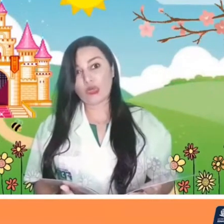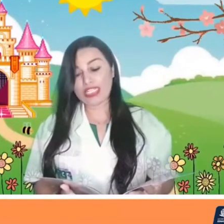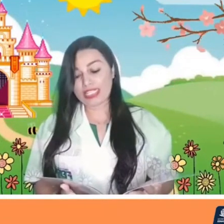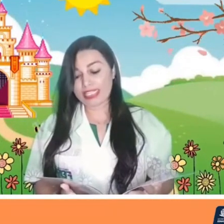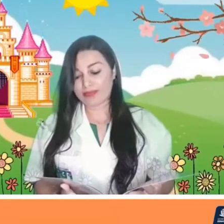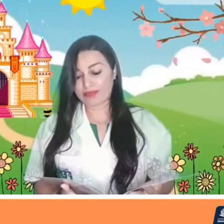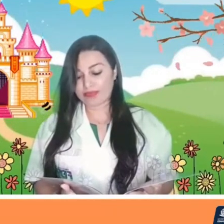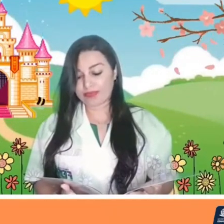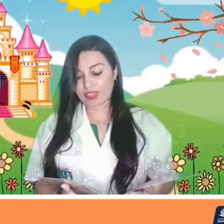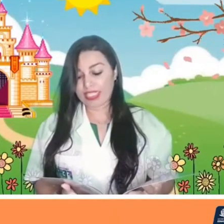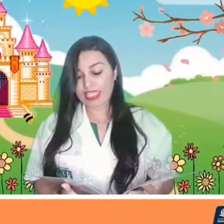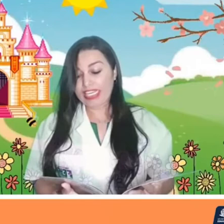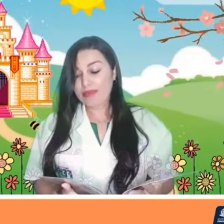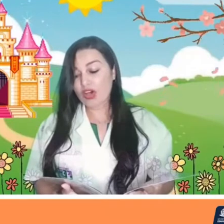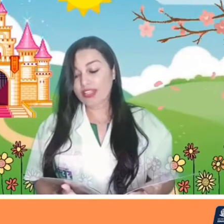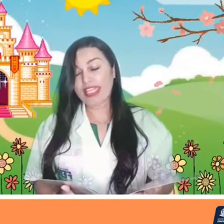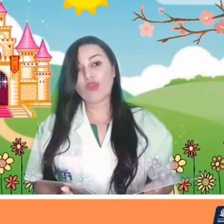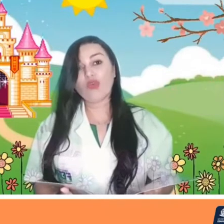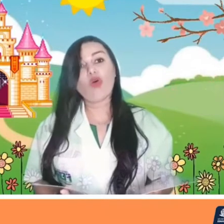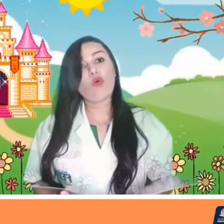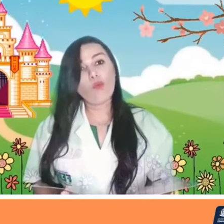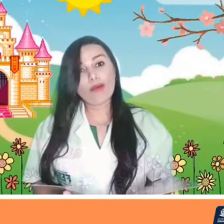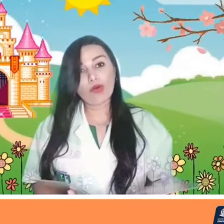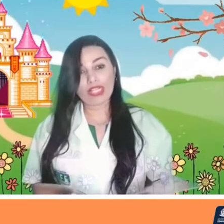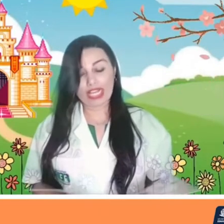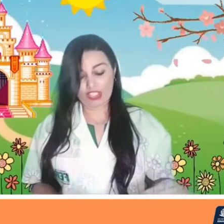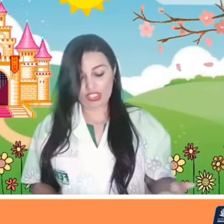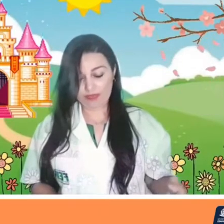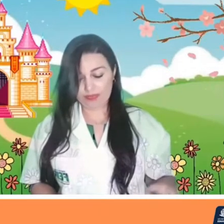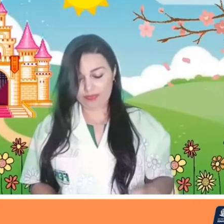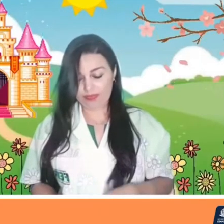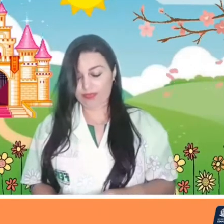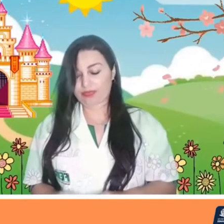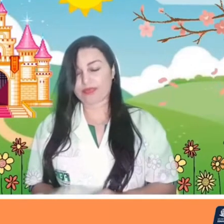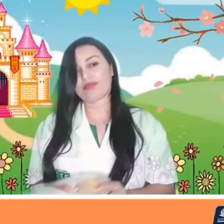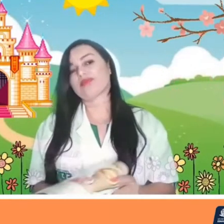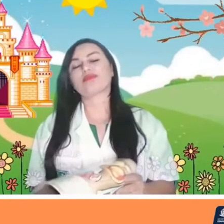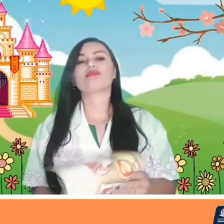pensou Nina e mordeu uma bolacha.